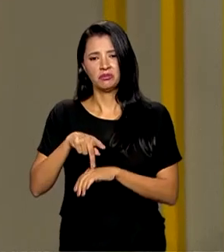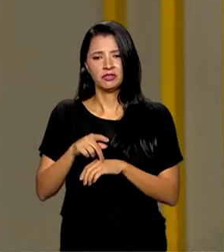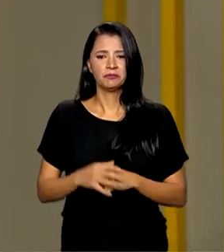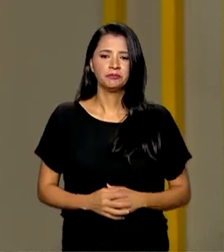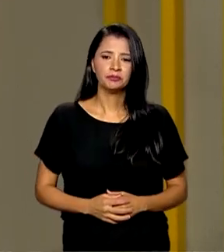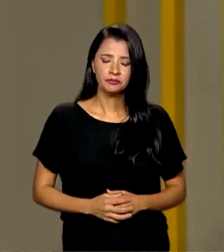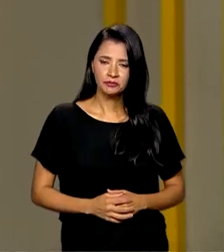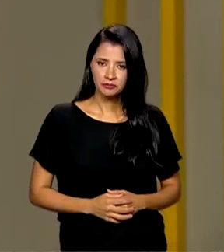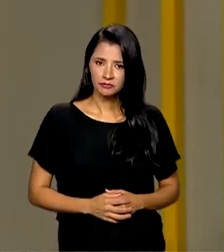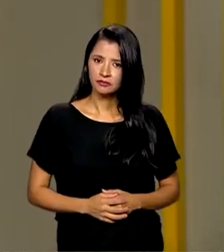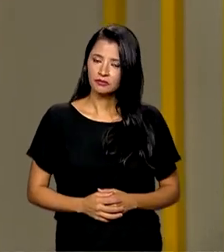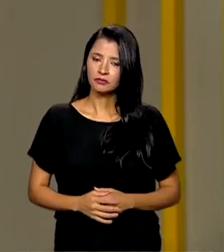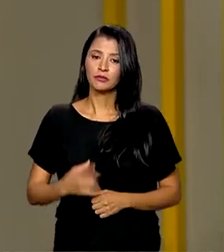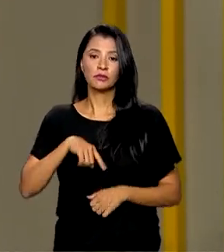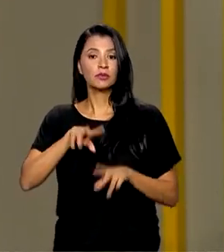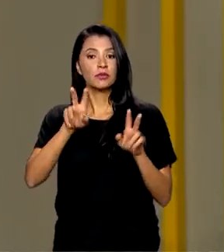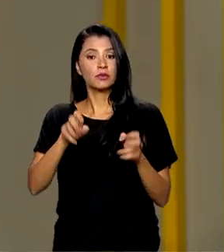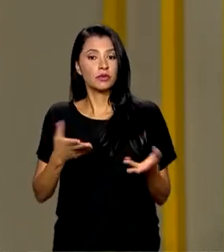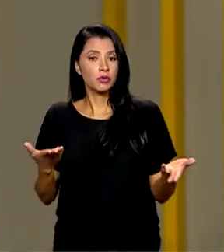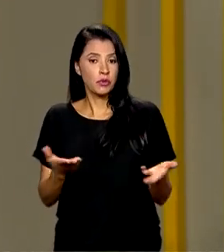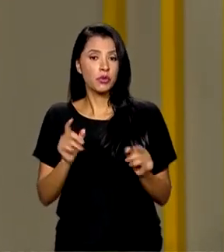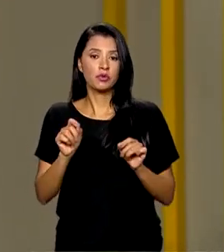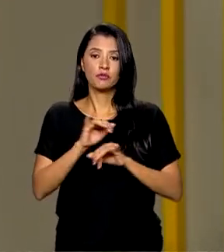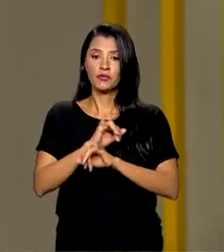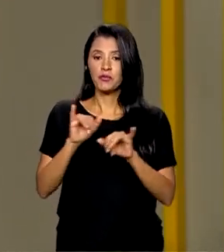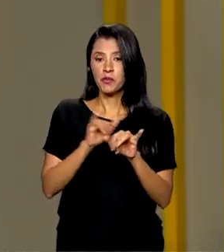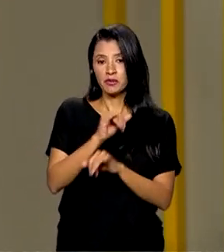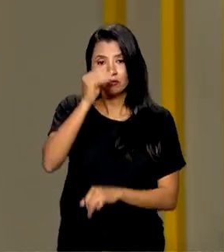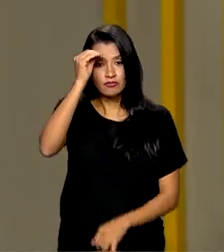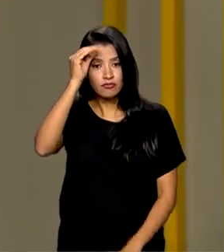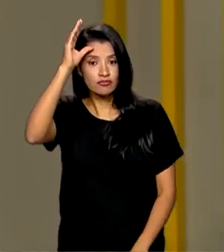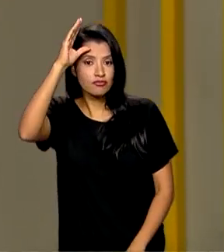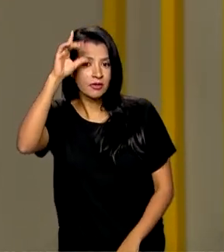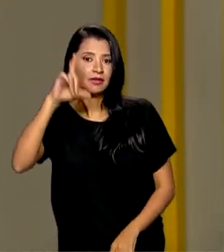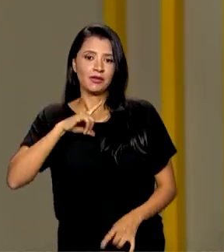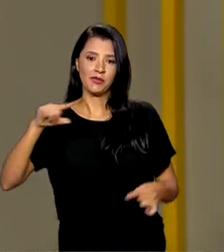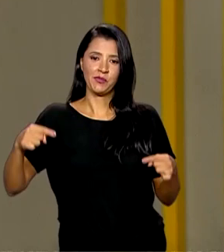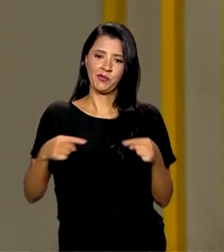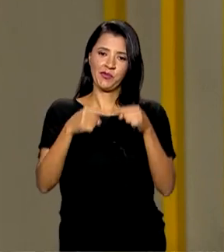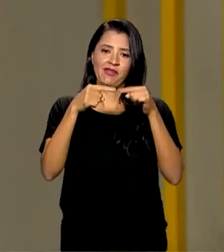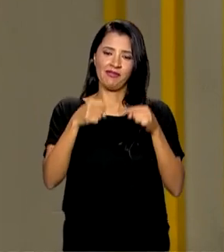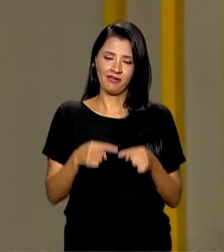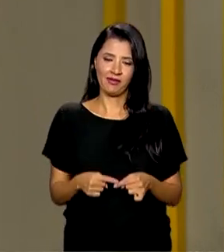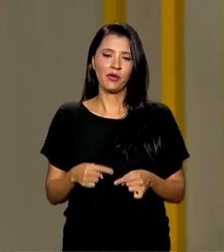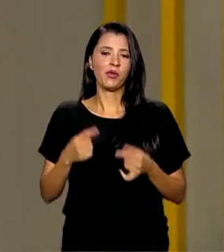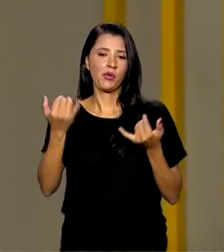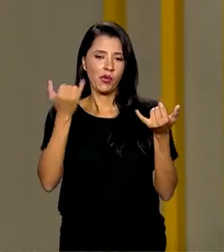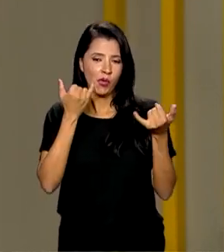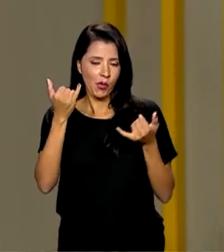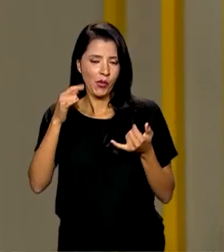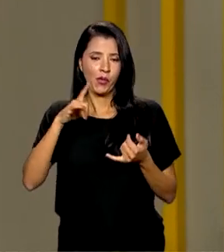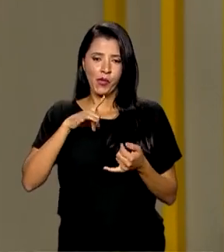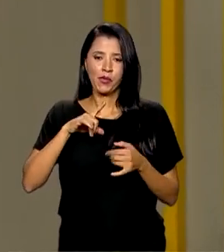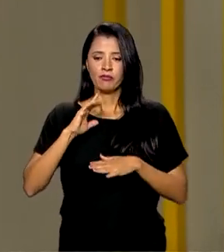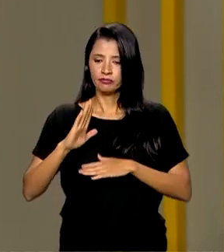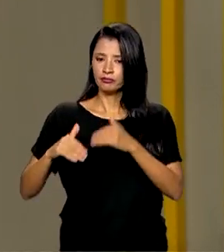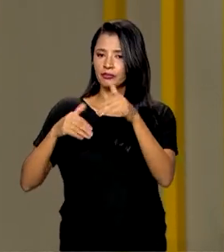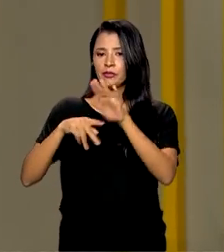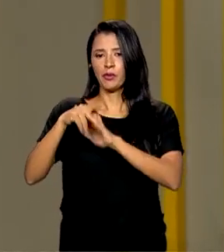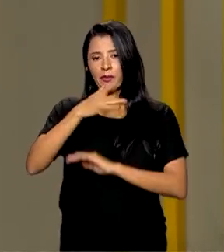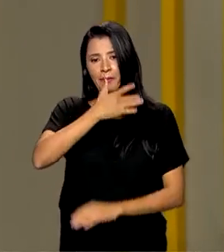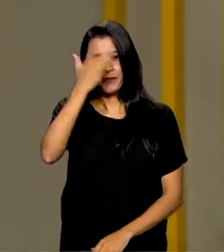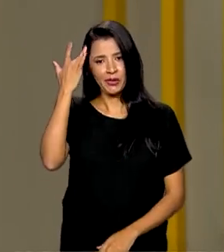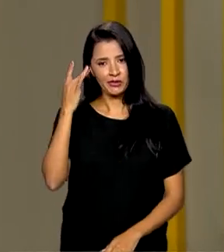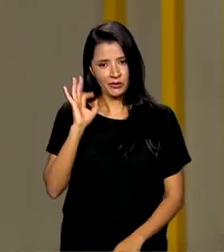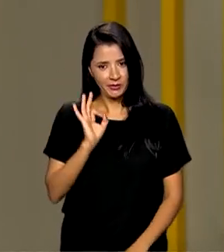E o nosso assunto agora é informação, conhecimento, que tem tudo a ver com a formação e o desenvolvimento das pessoas, não é?